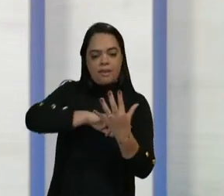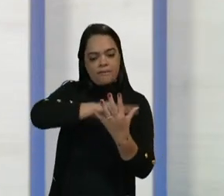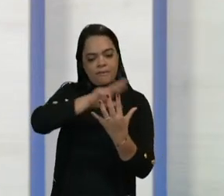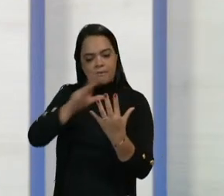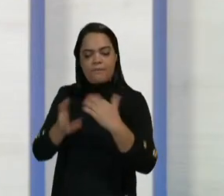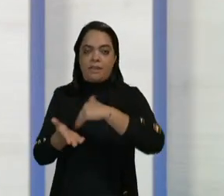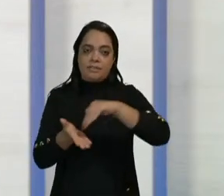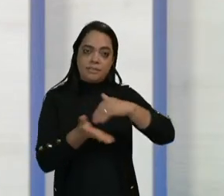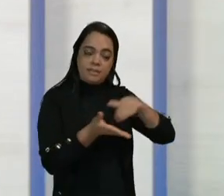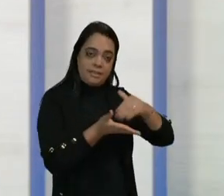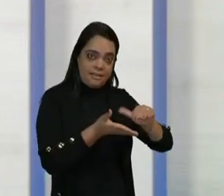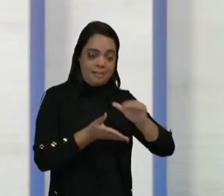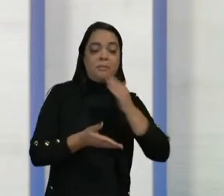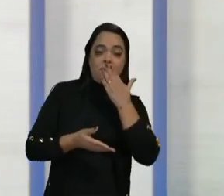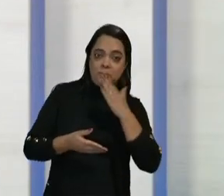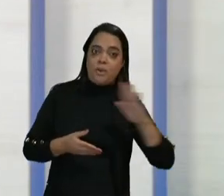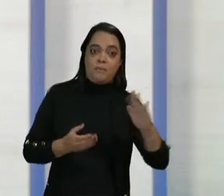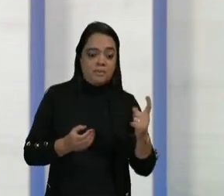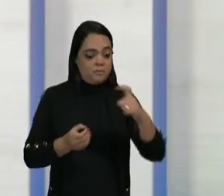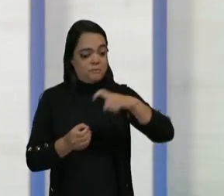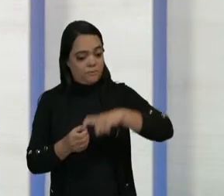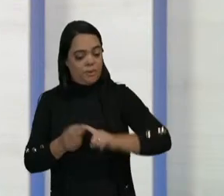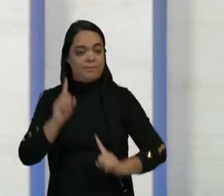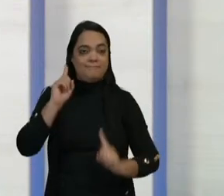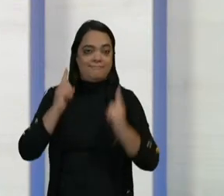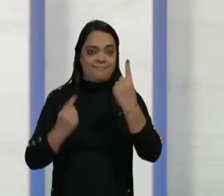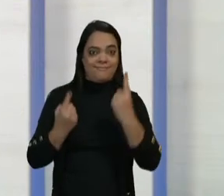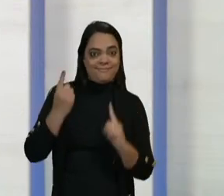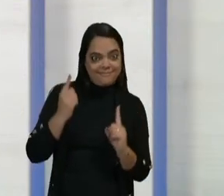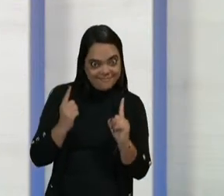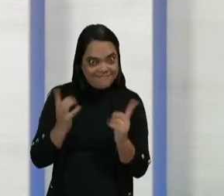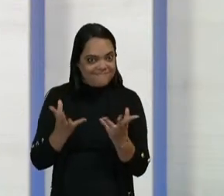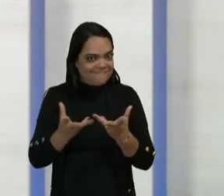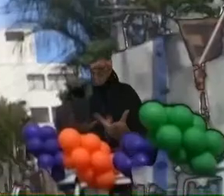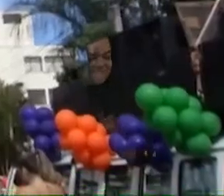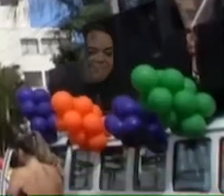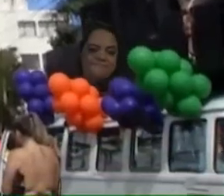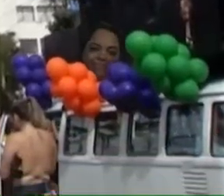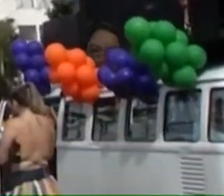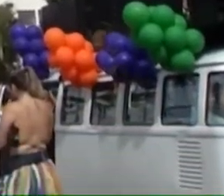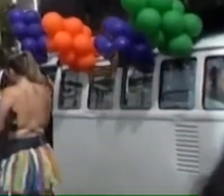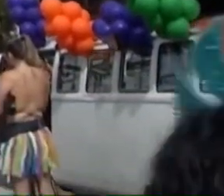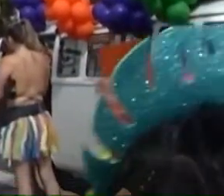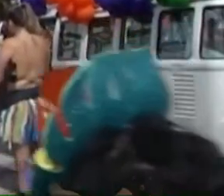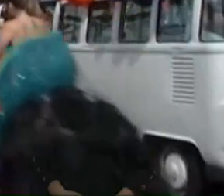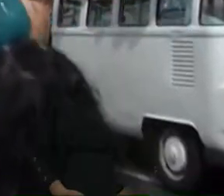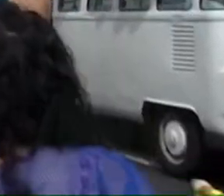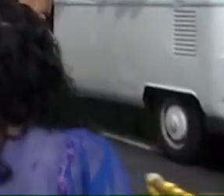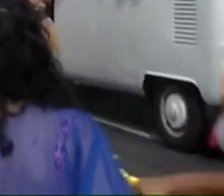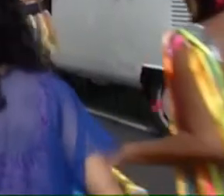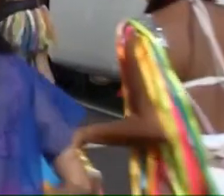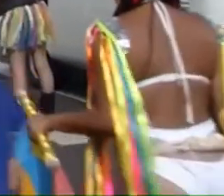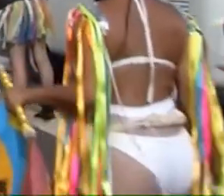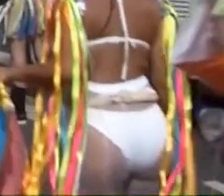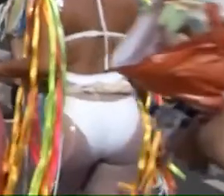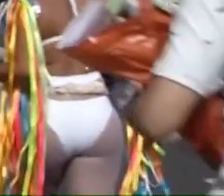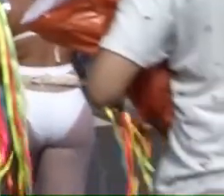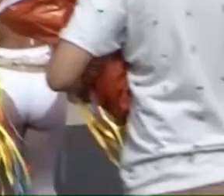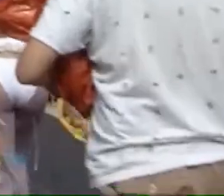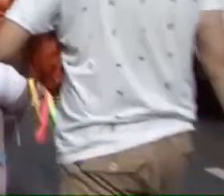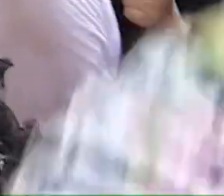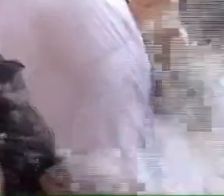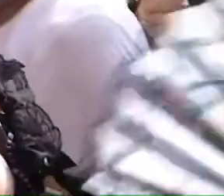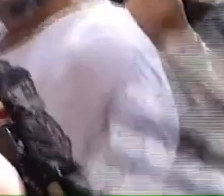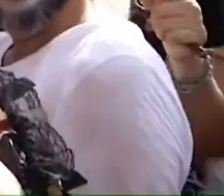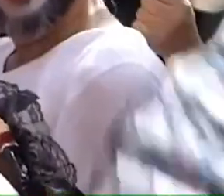secretarias prometem a retomada da folia em grande estilo. Com o público estimado em 10 milhões de foliões,